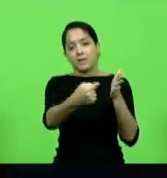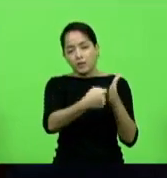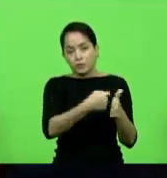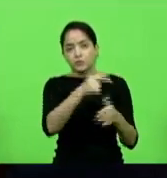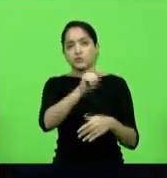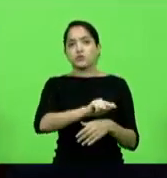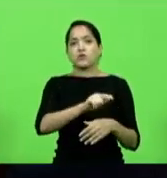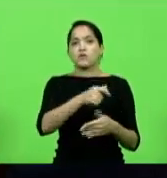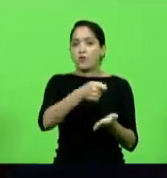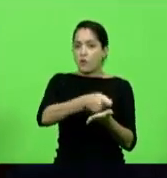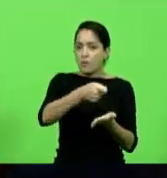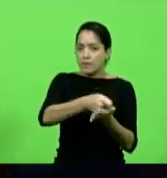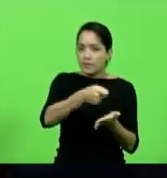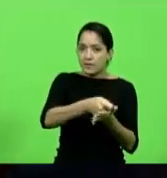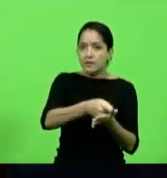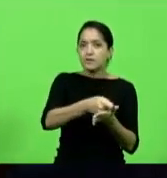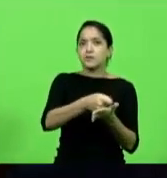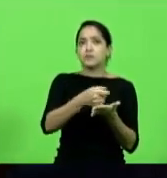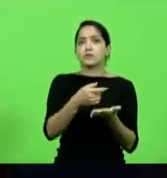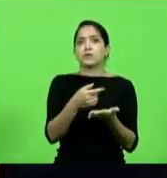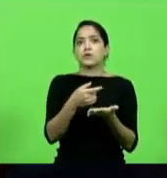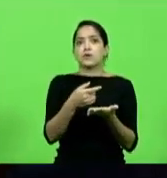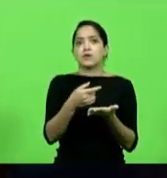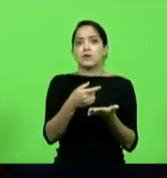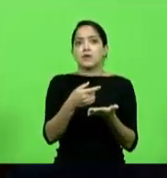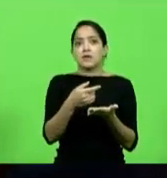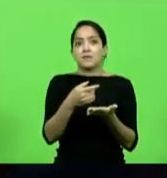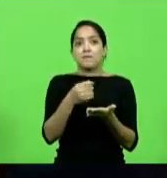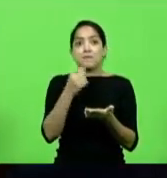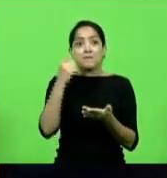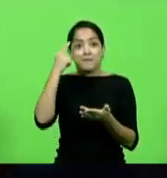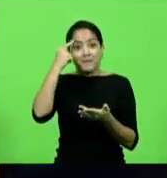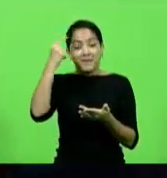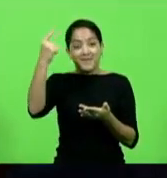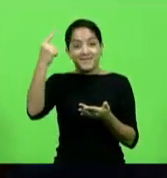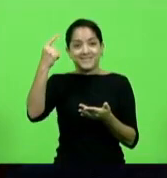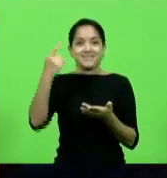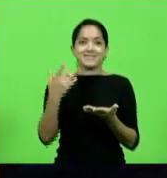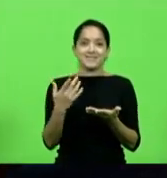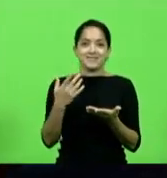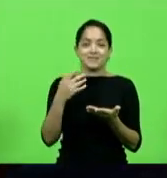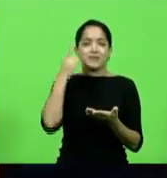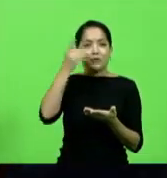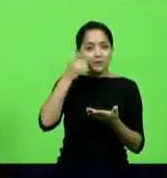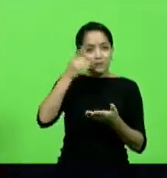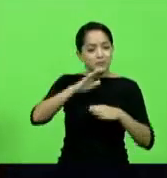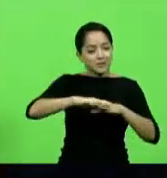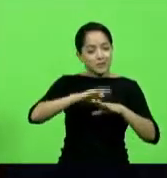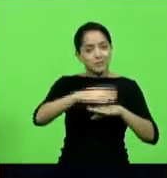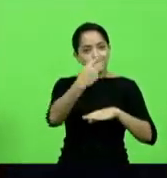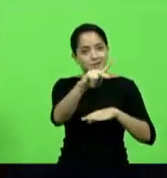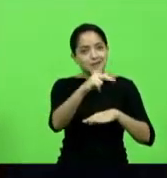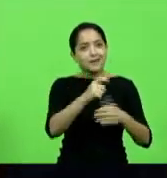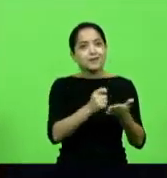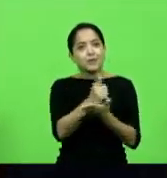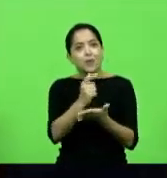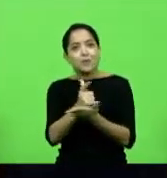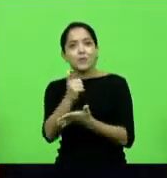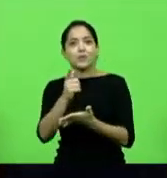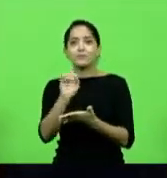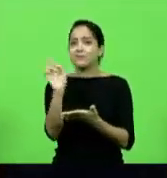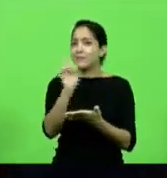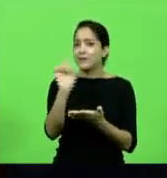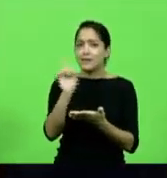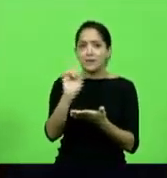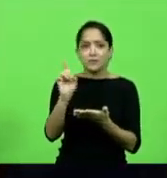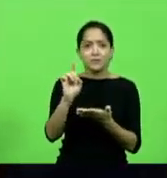cobrando do deputado como se fosse o deputado que fez a porcaria da compra não foi não foi nenhum deputado aqui